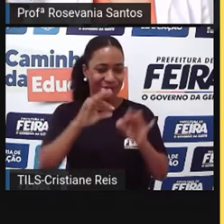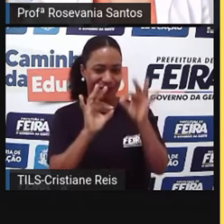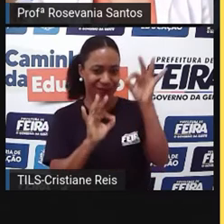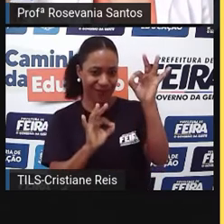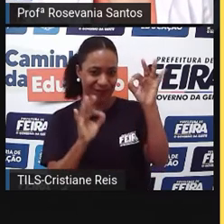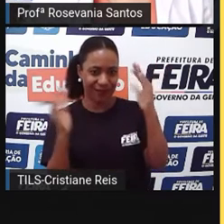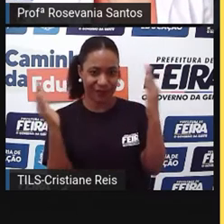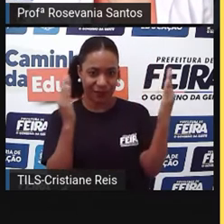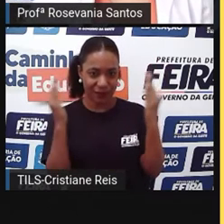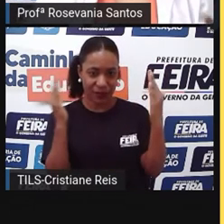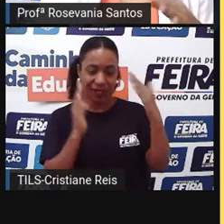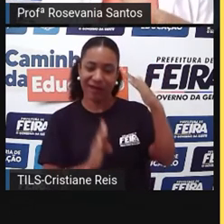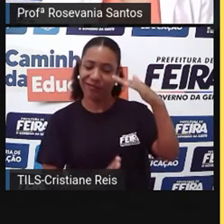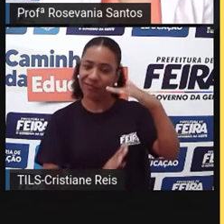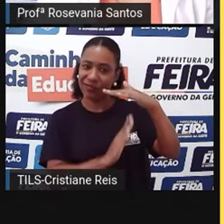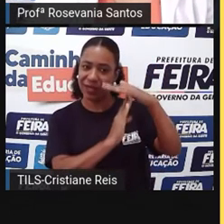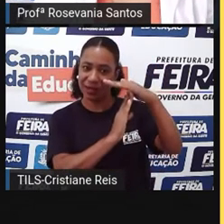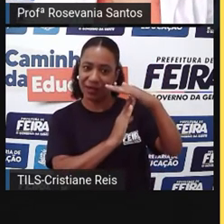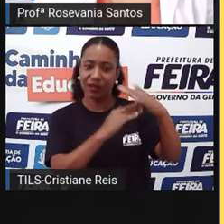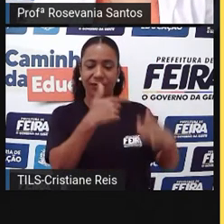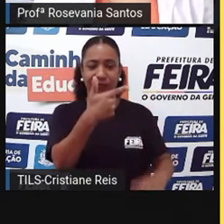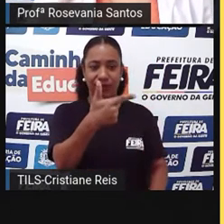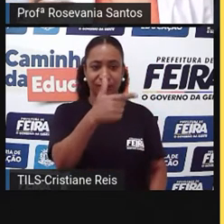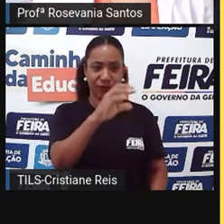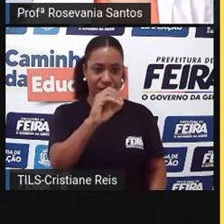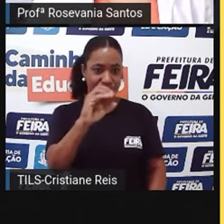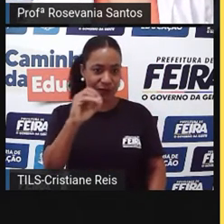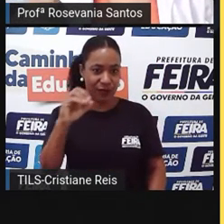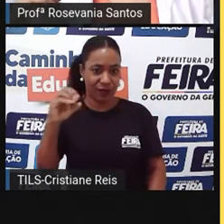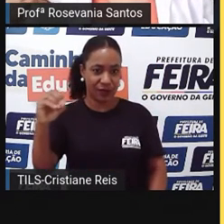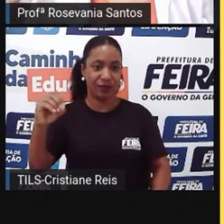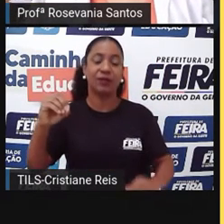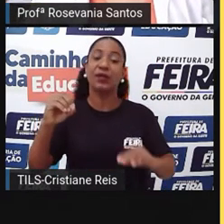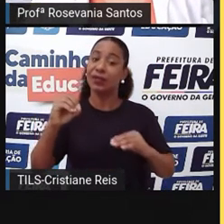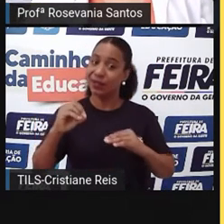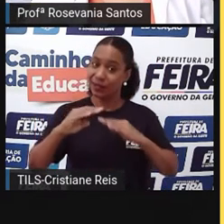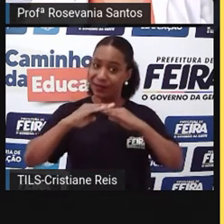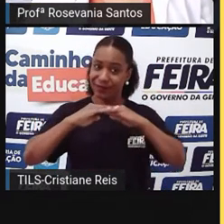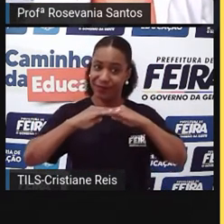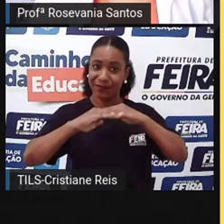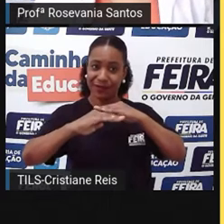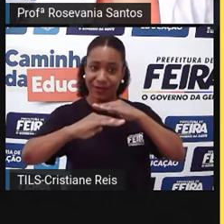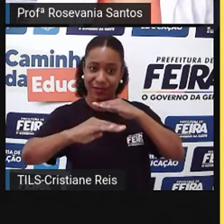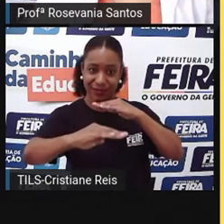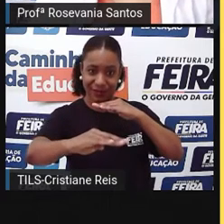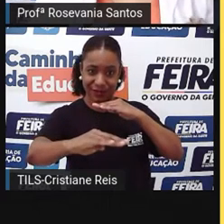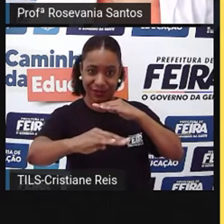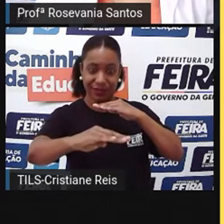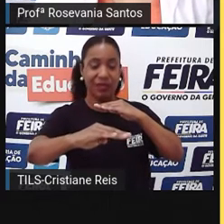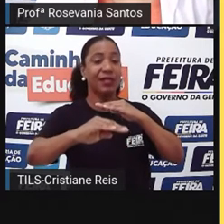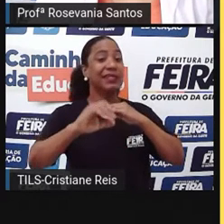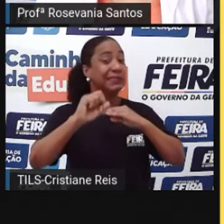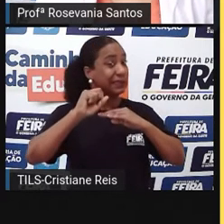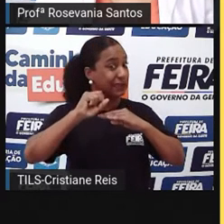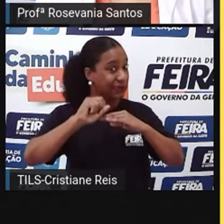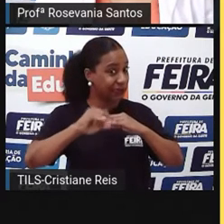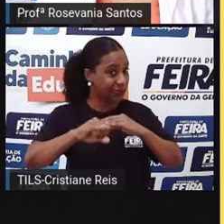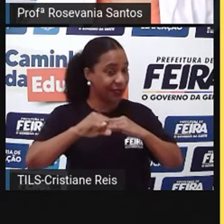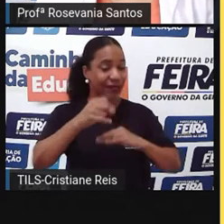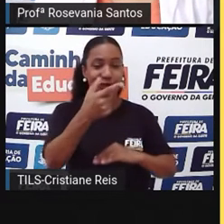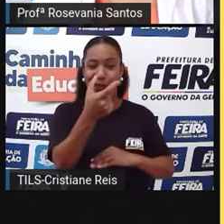ir até esses 200 metros, seria uma área de planície. Acima desses 200 metros, eu já teria áreas de